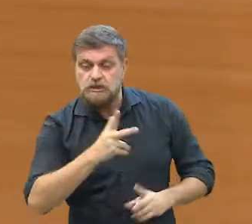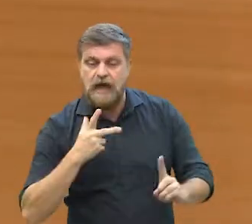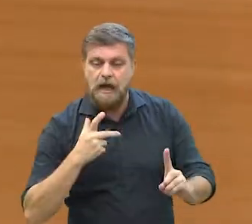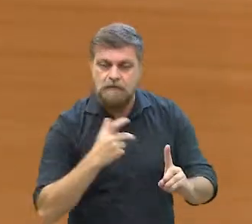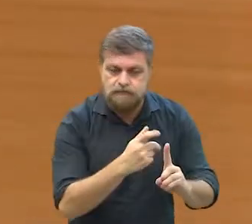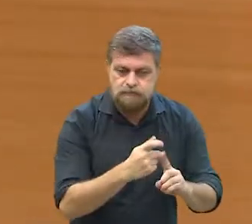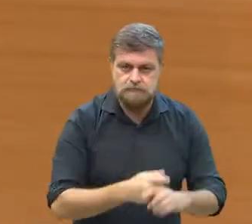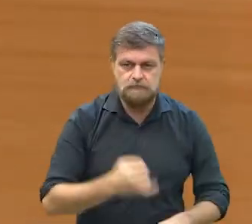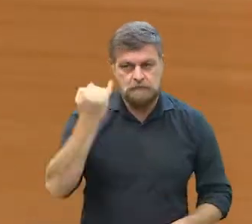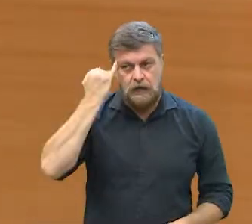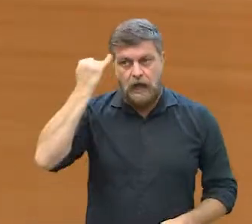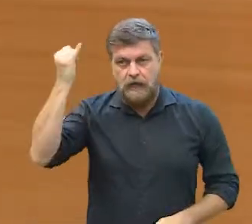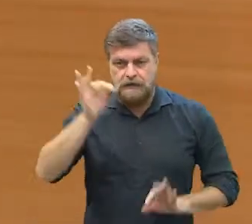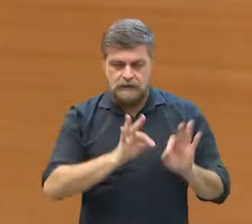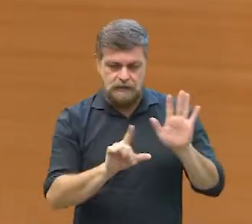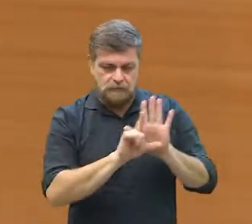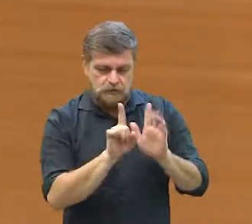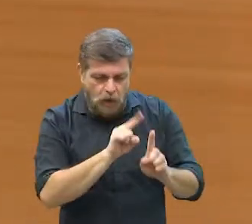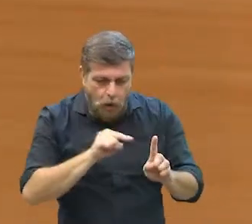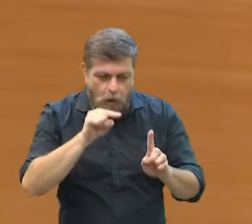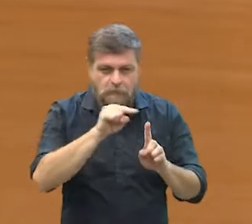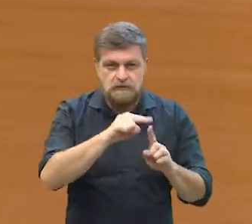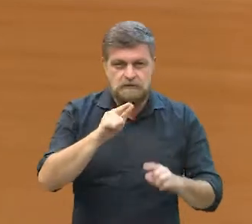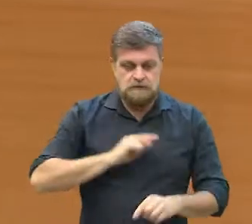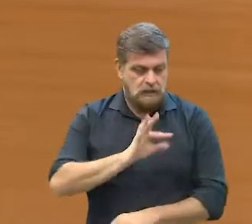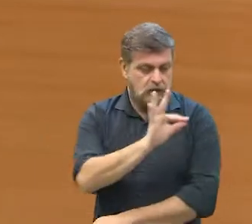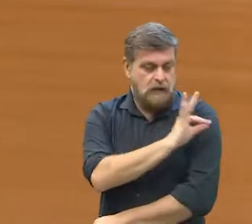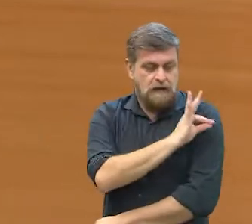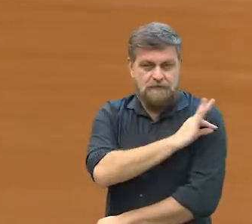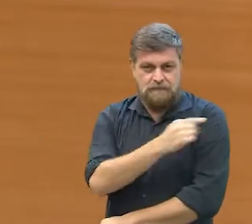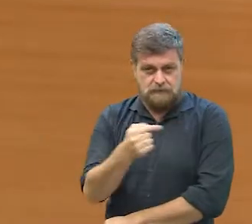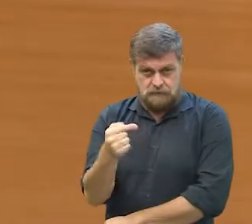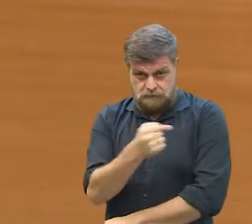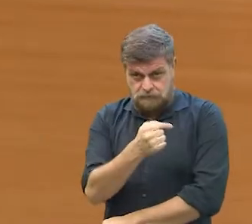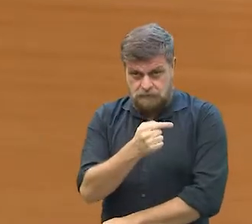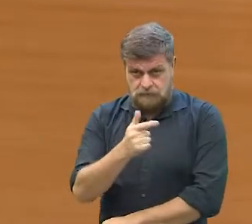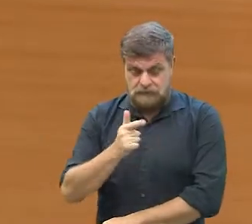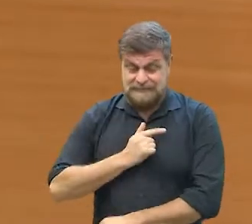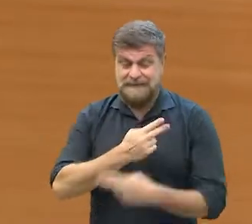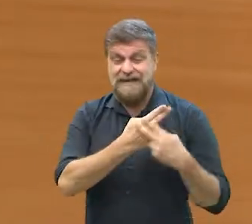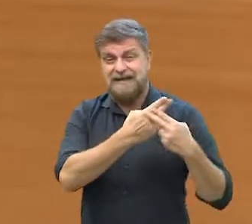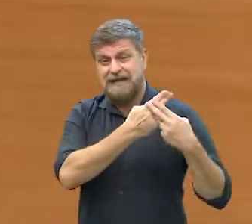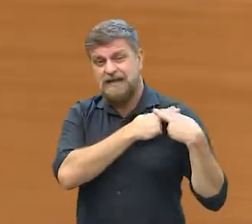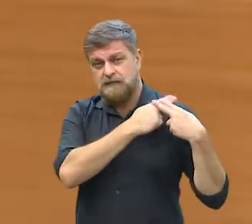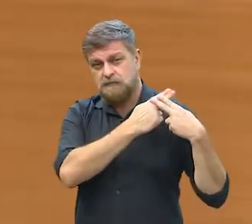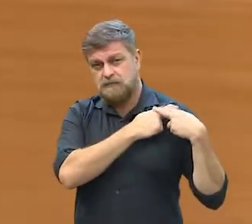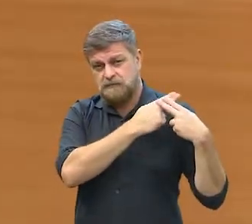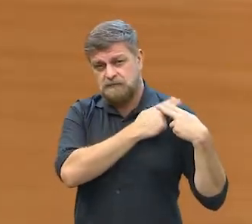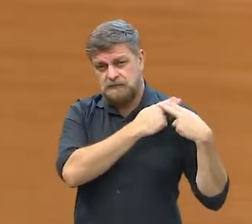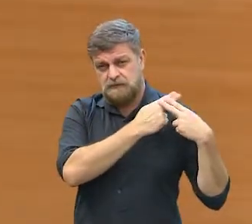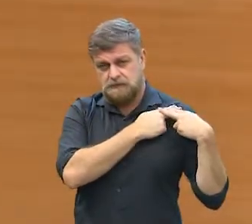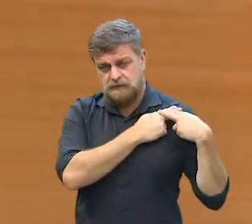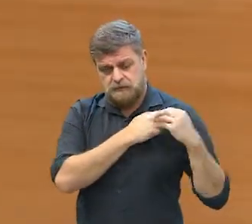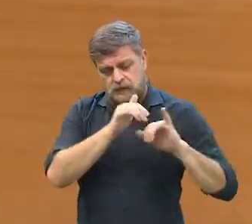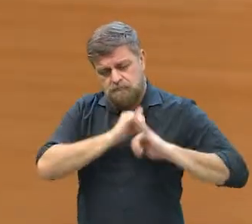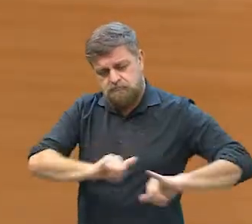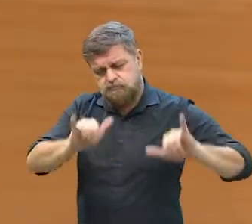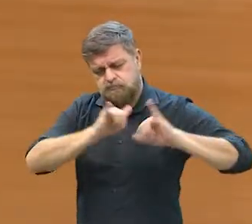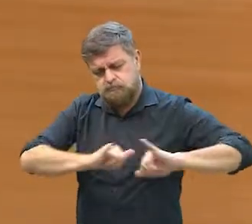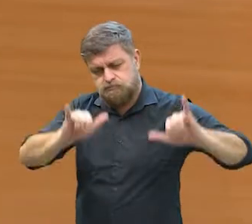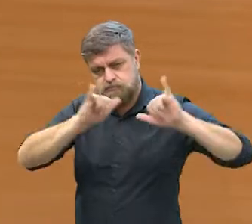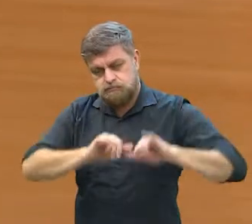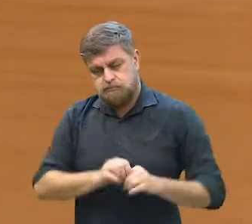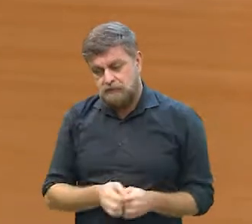Então, eu criei esse projeto exatamente nisso, que a prefeitura esteja na responsabilidade de